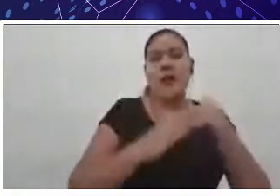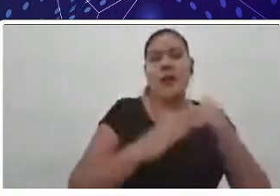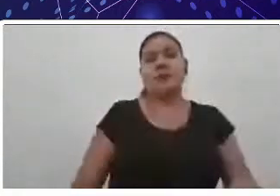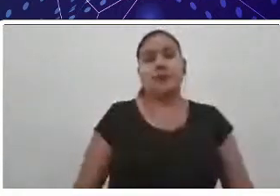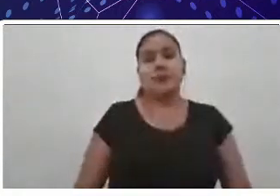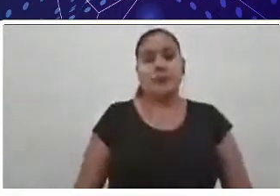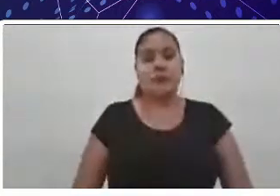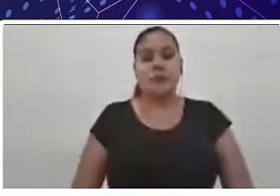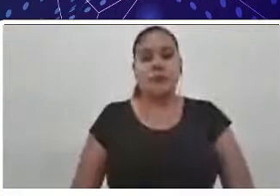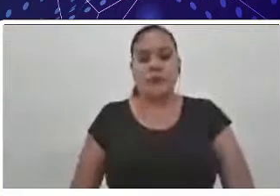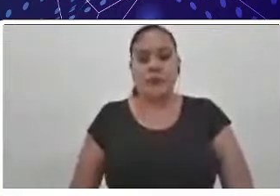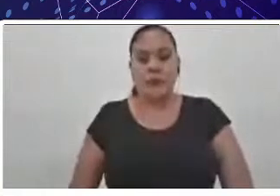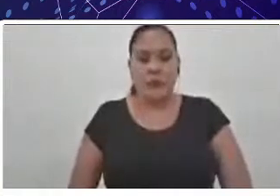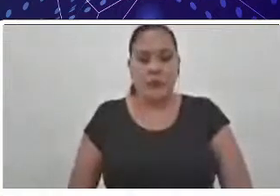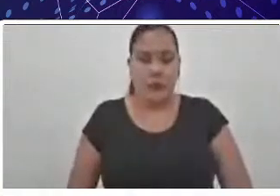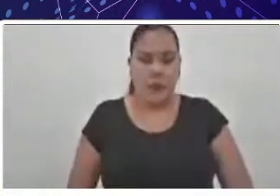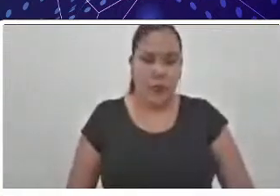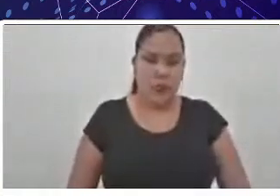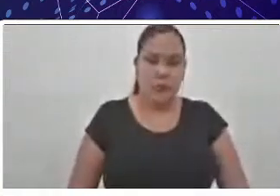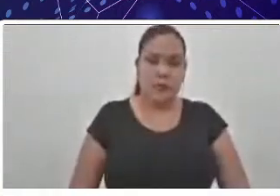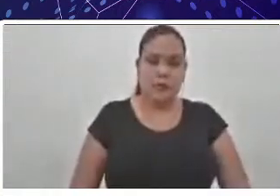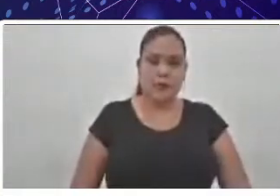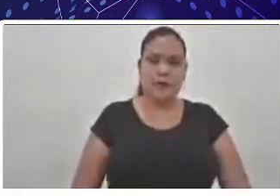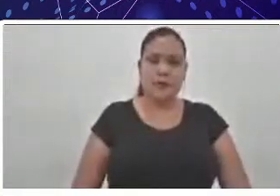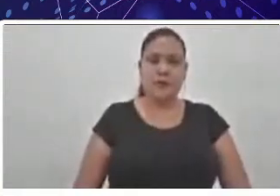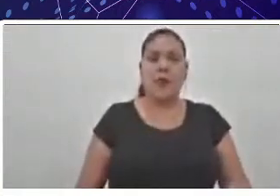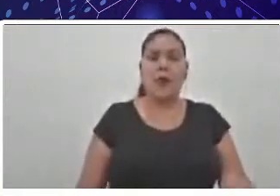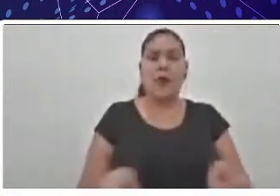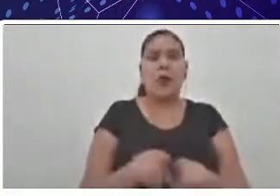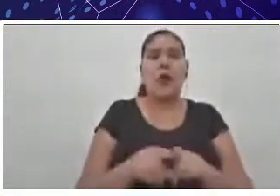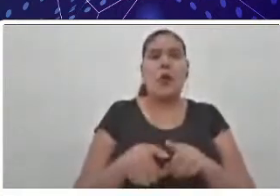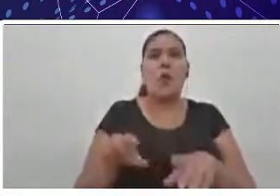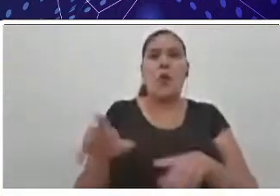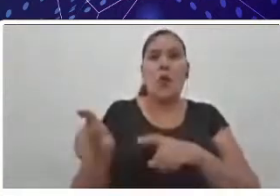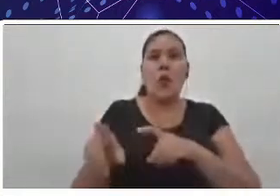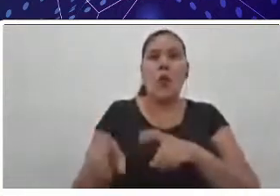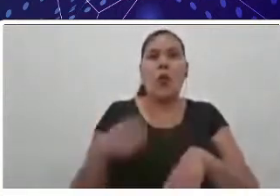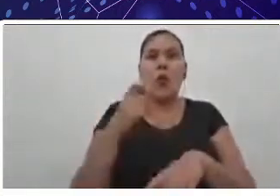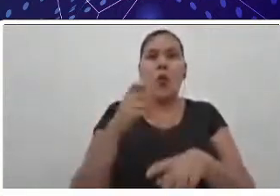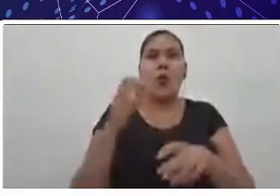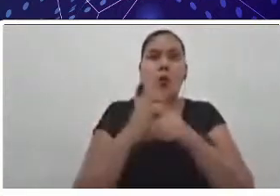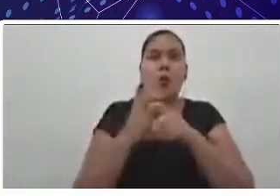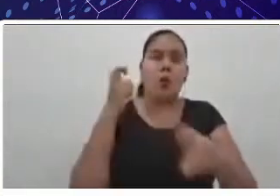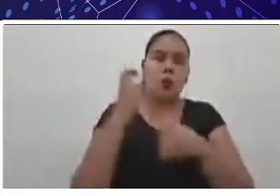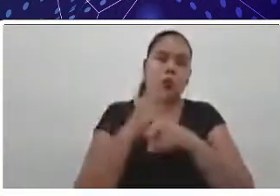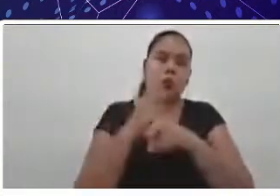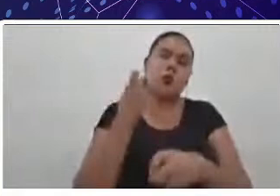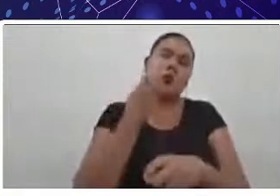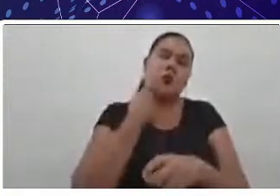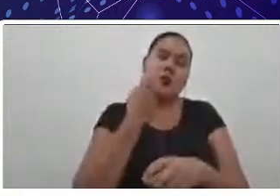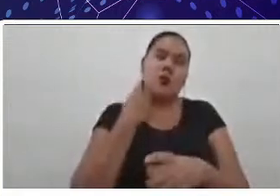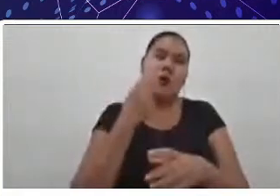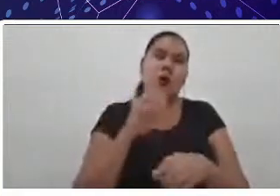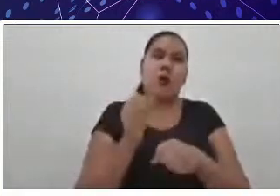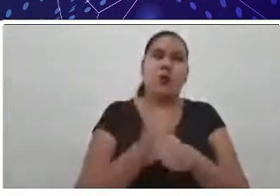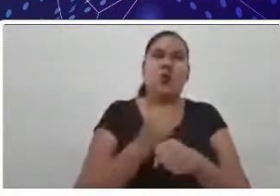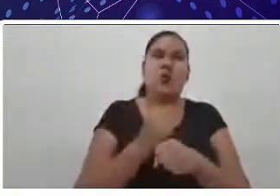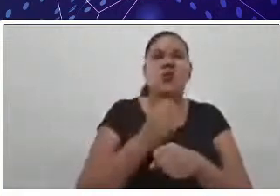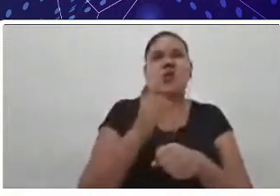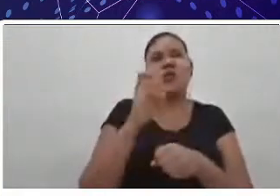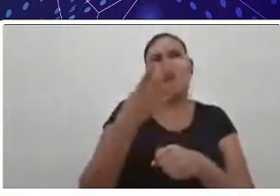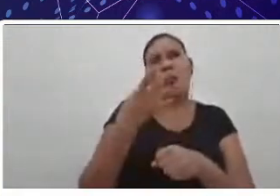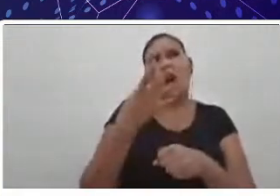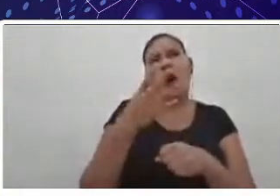anteriormente o Engenheiro de Pesca é uma engenharia como outra qualquer, né, então o tempo de curso é entre quatro quatro anos e meio e cinco anos, né, como a Bruna